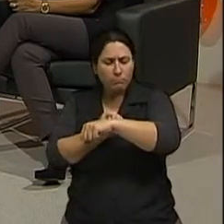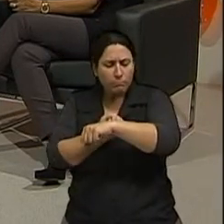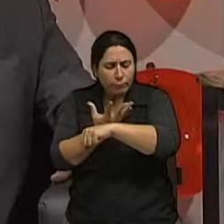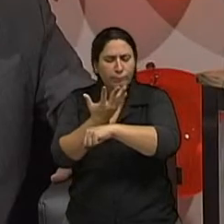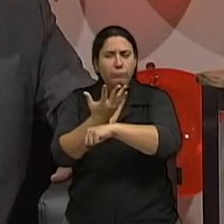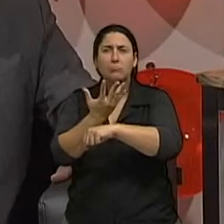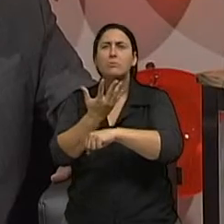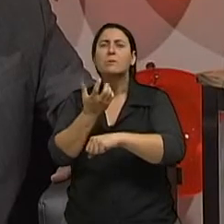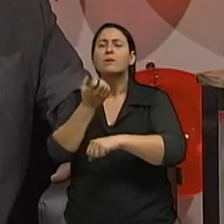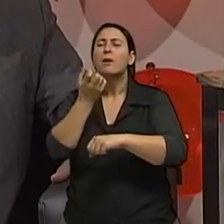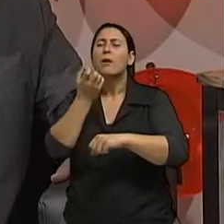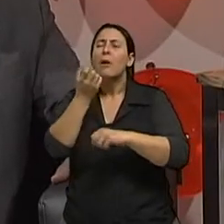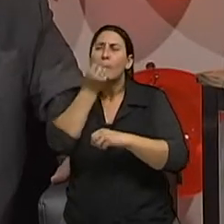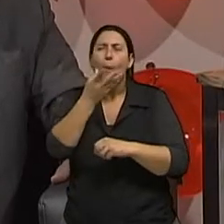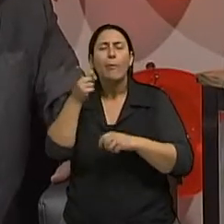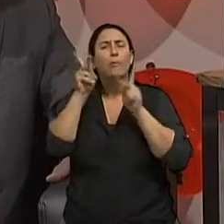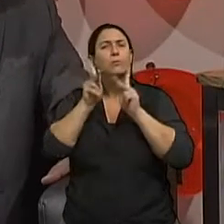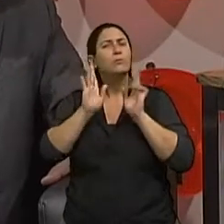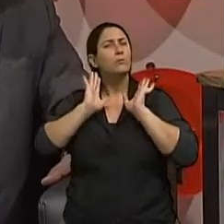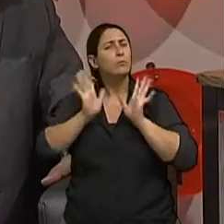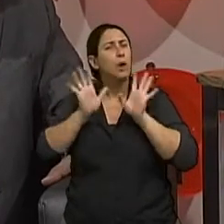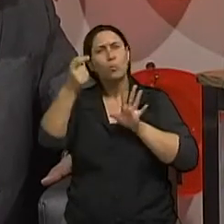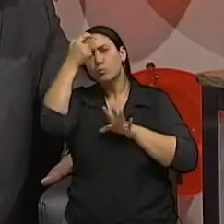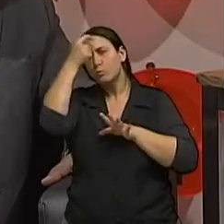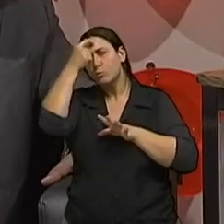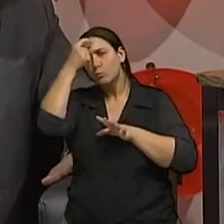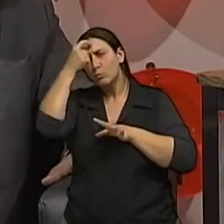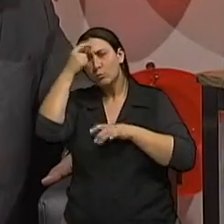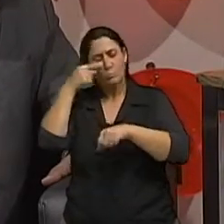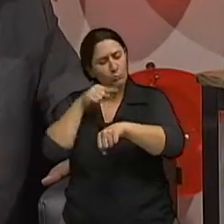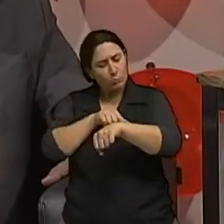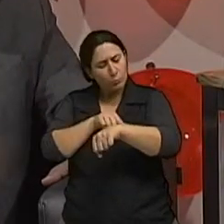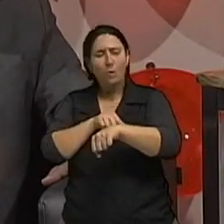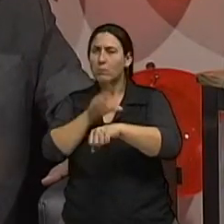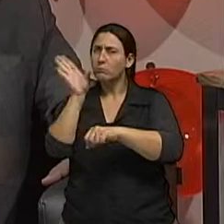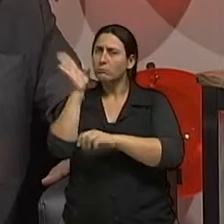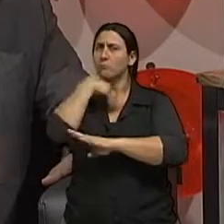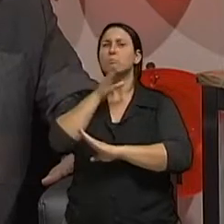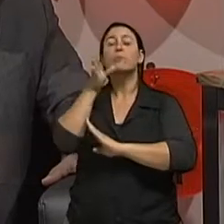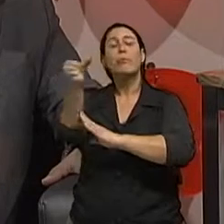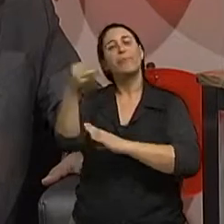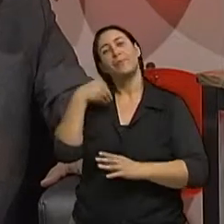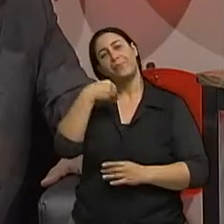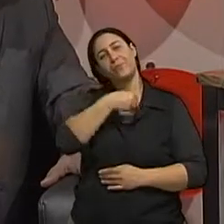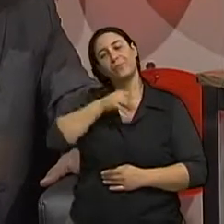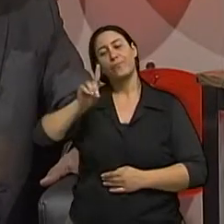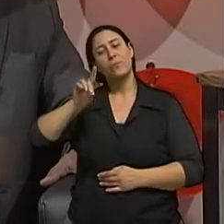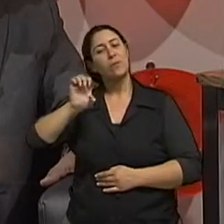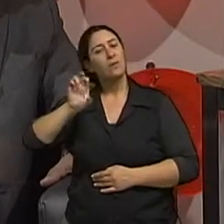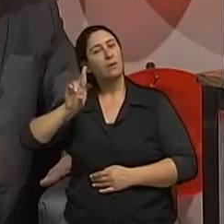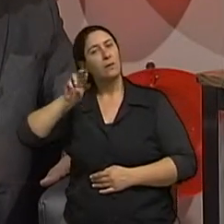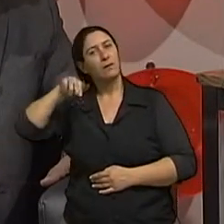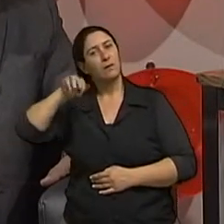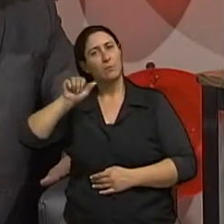surgindo mudando de aspecto já ter espontaneamente procurado ou um dermatologista ou seu clínico para fazer uma avaliação de